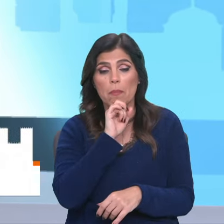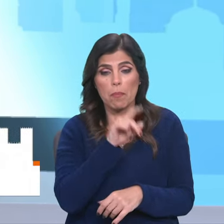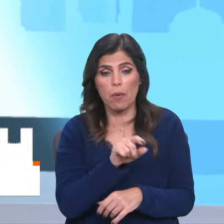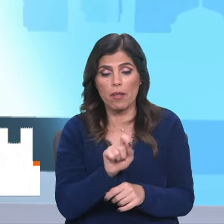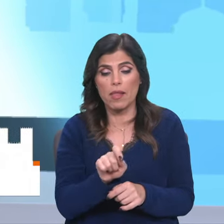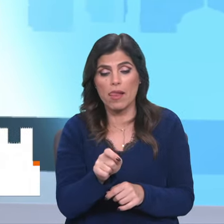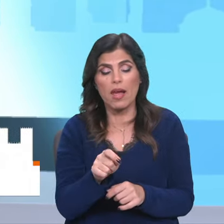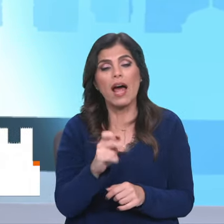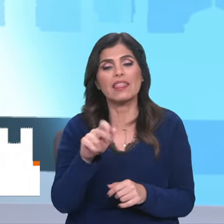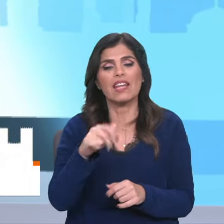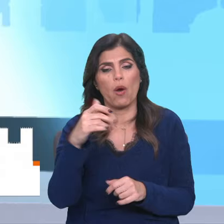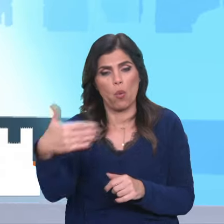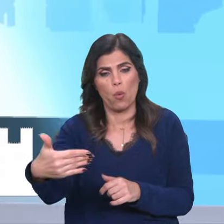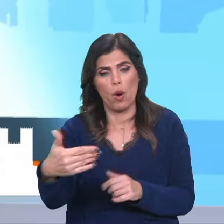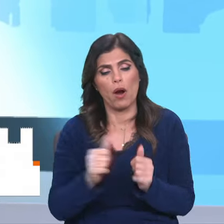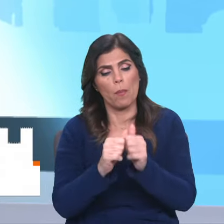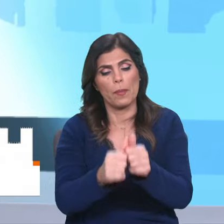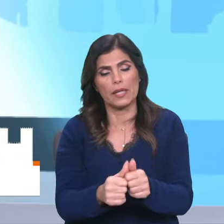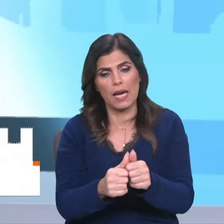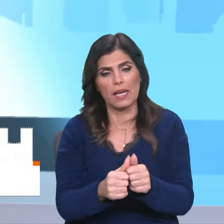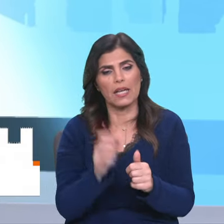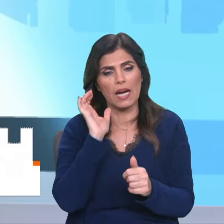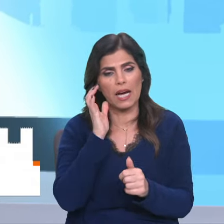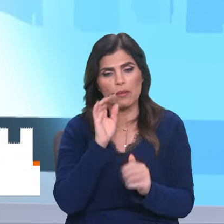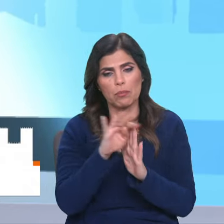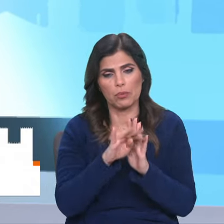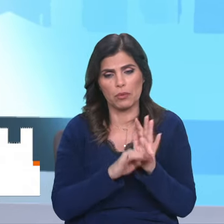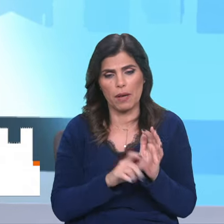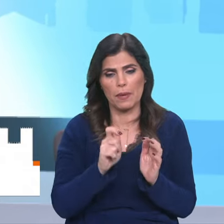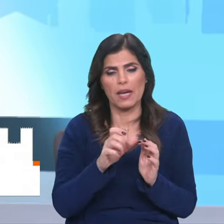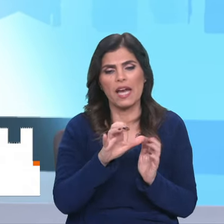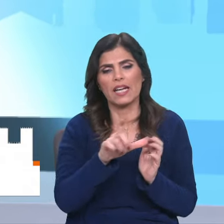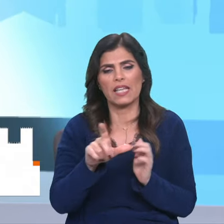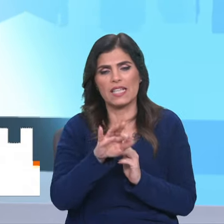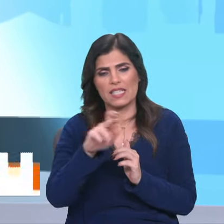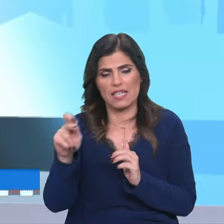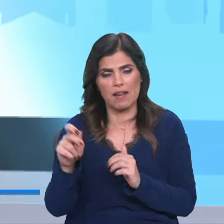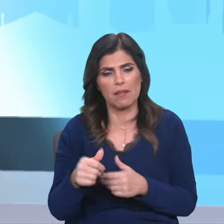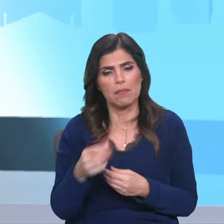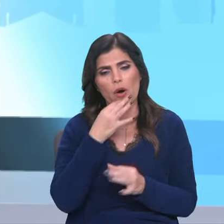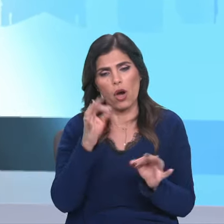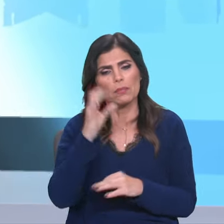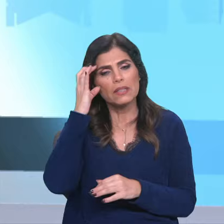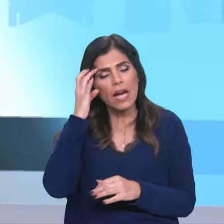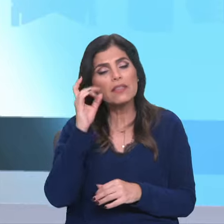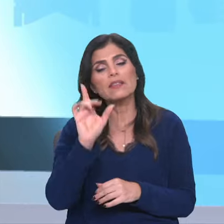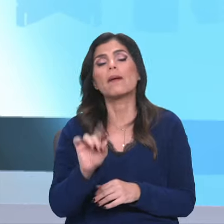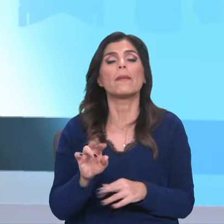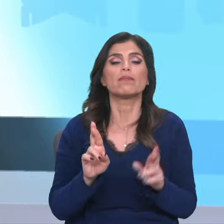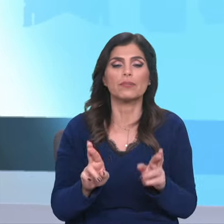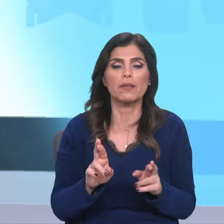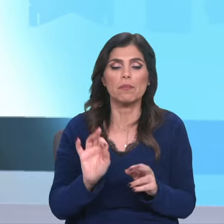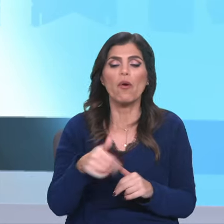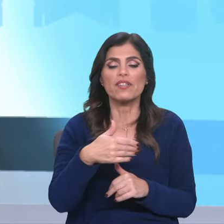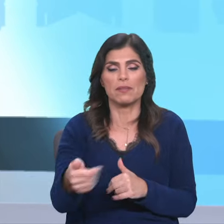sintonizar a Antena 1 e acompanhar a edição rádio do programa Eclésia. Tenha, então, uma ótima tarde. Tenha também um